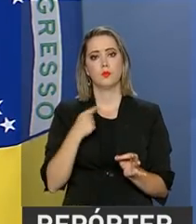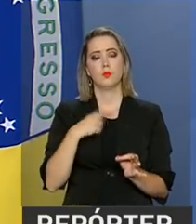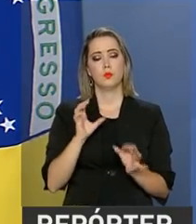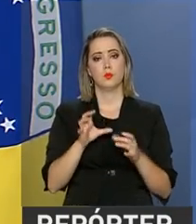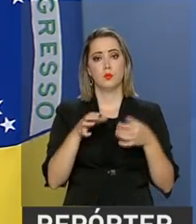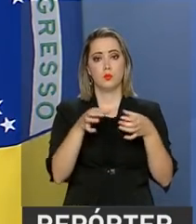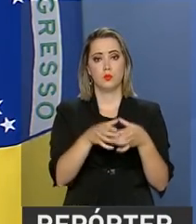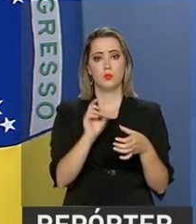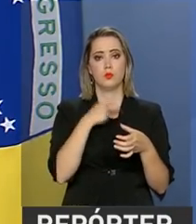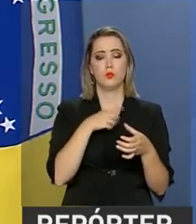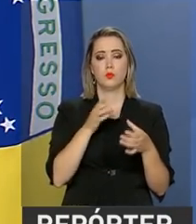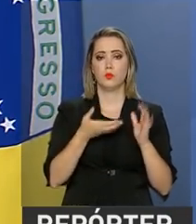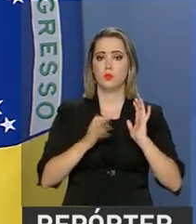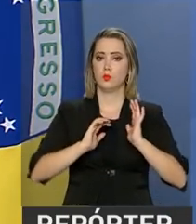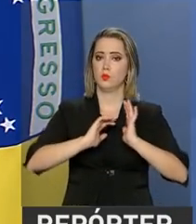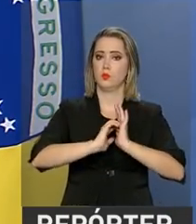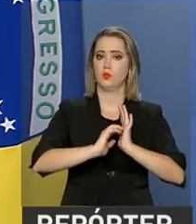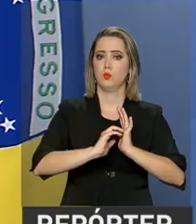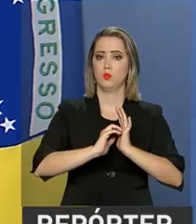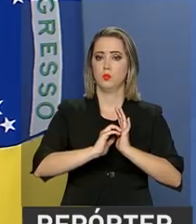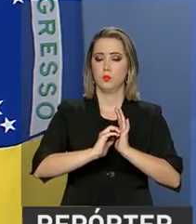trabalhista no Senado Federal.